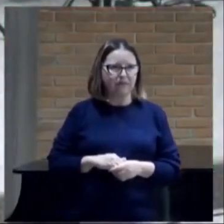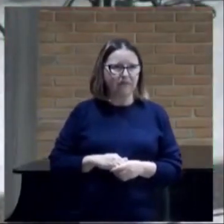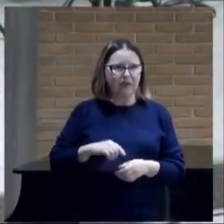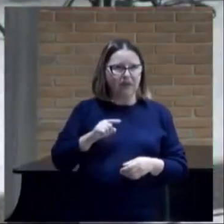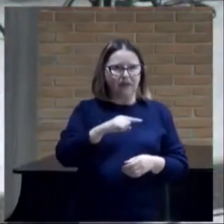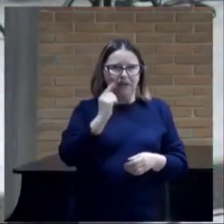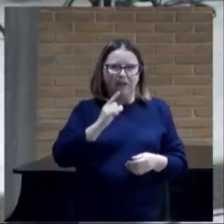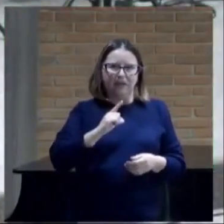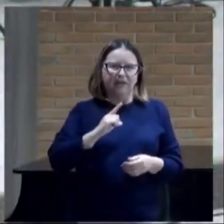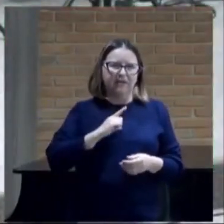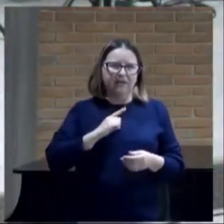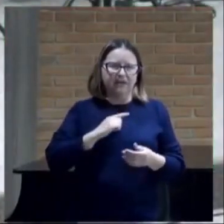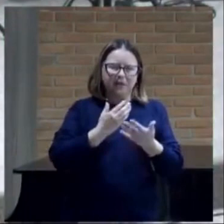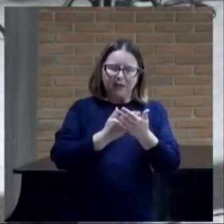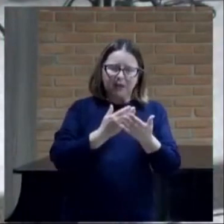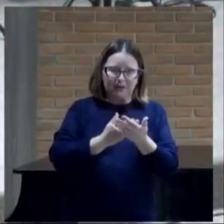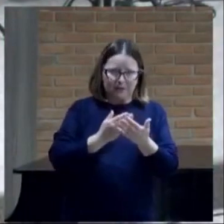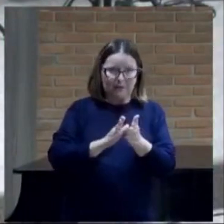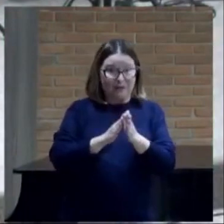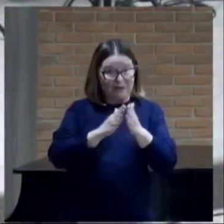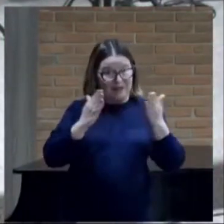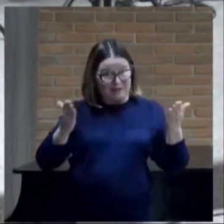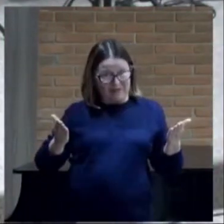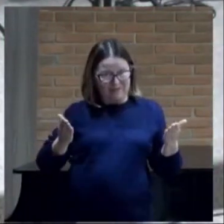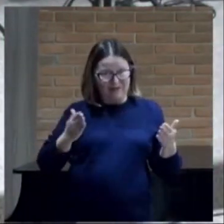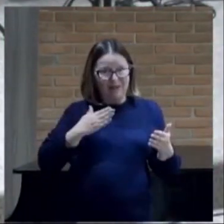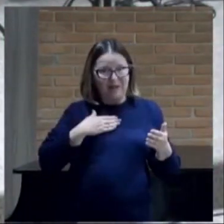nossa casa Ali quando nós morávamos na rua Santos